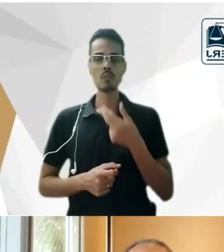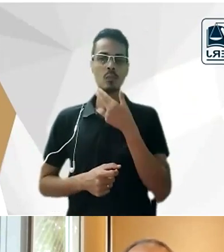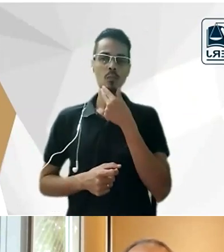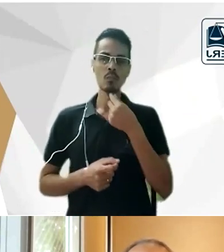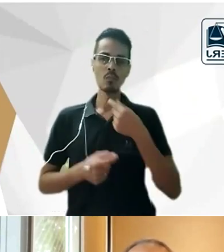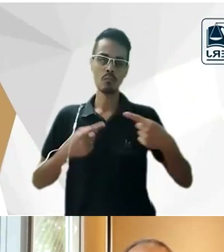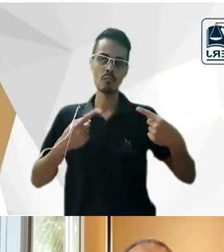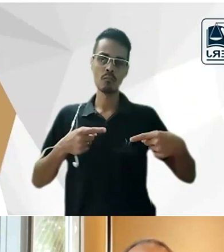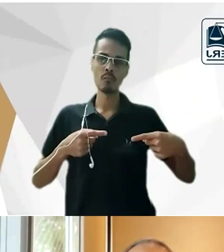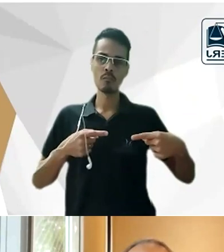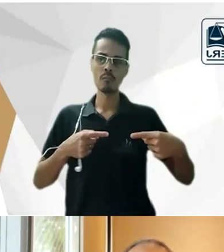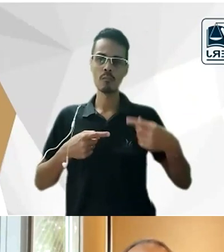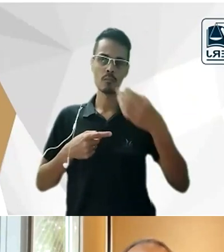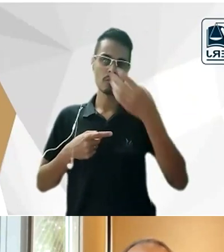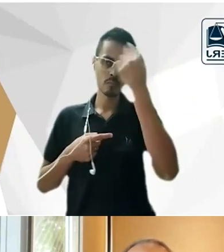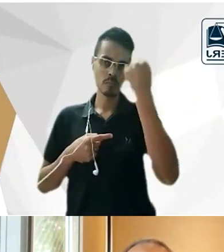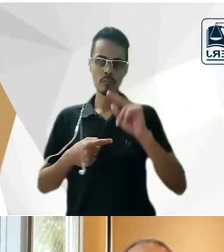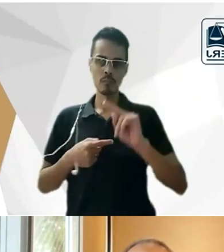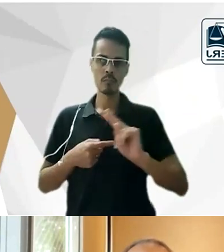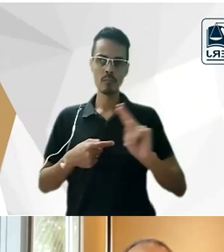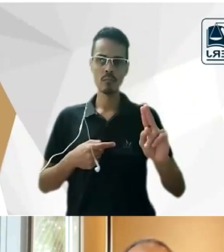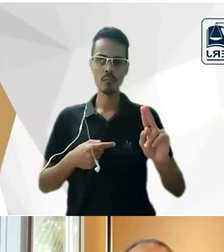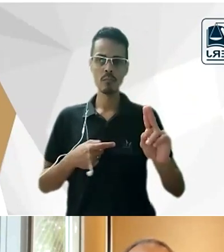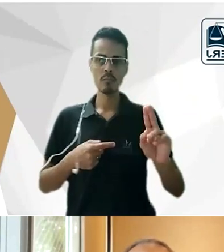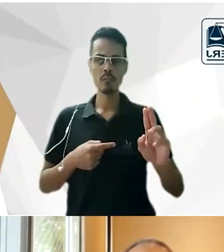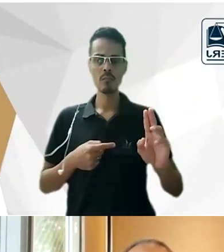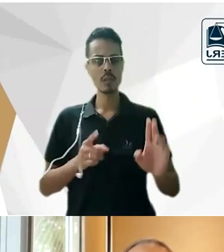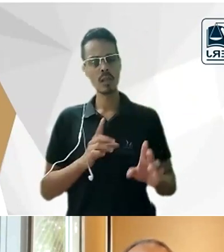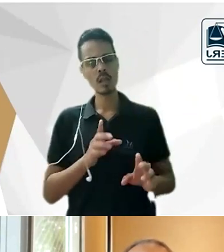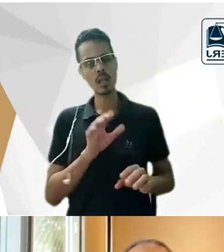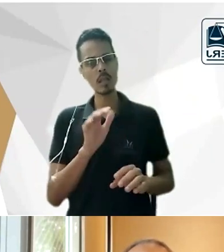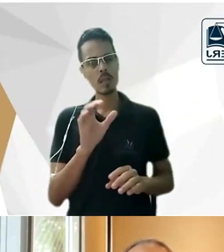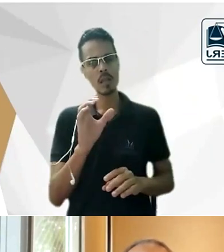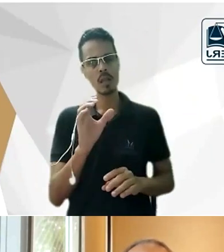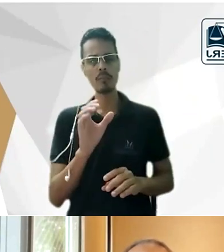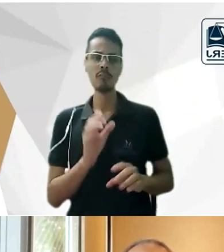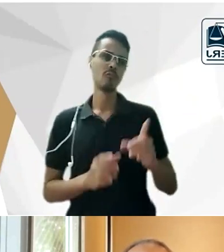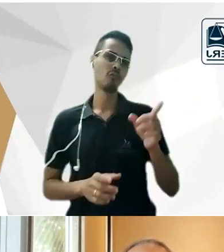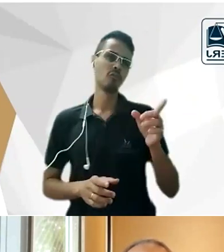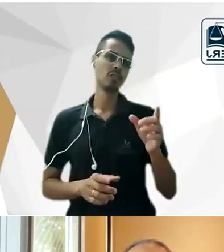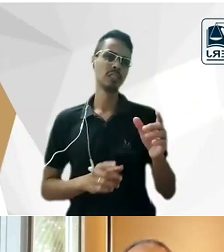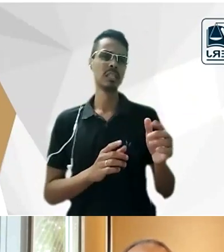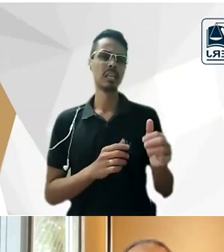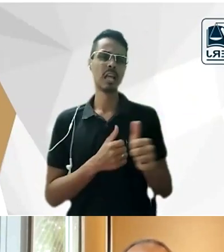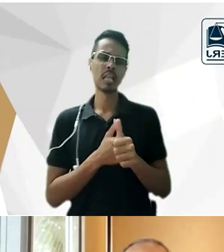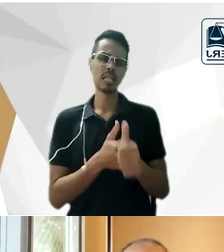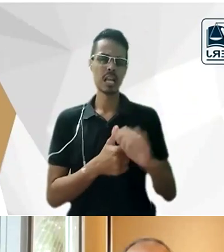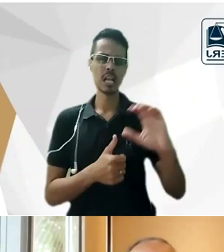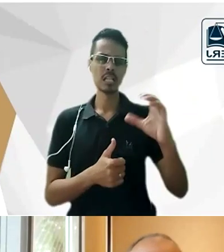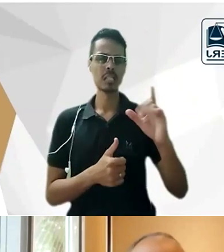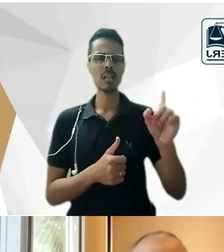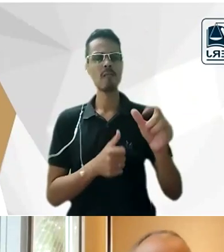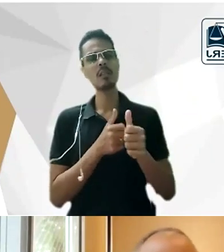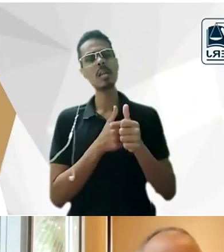seja lá eu falo o nome eu acho que eu esqueci fala não é uma perspectiva científica ele fala o senhor não está com a ciência o senhor está com a idade média